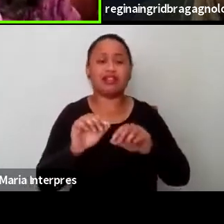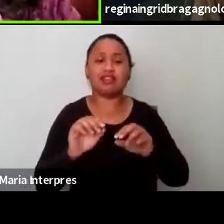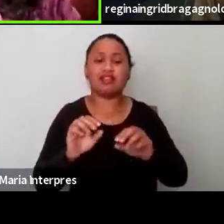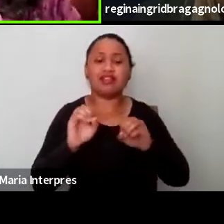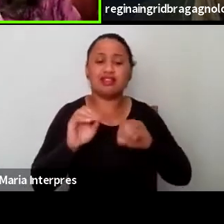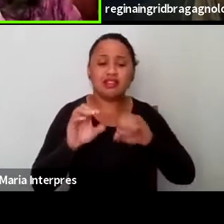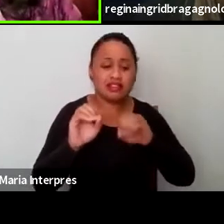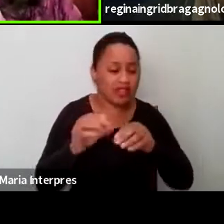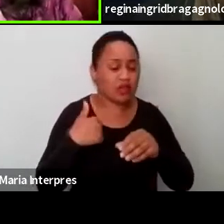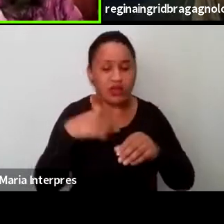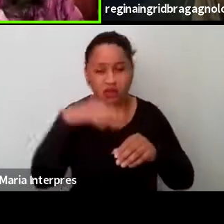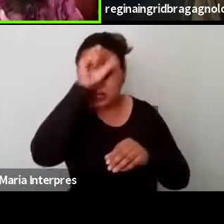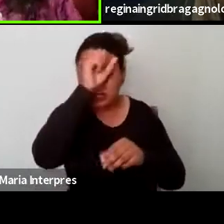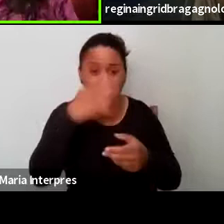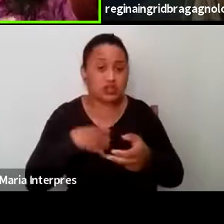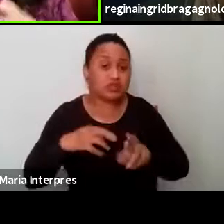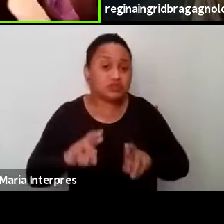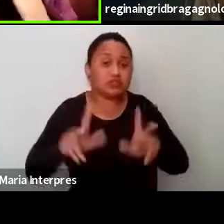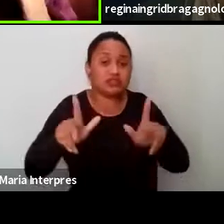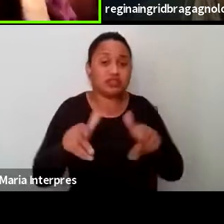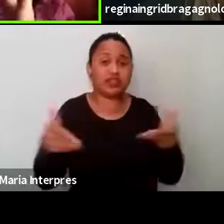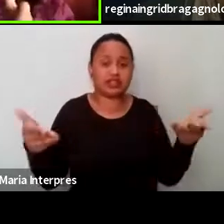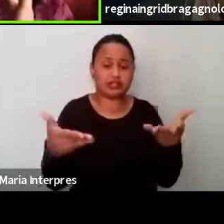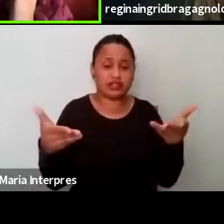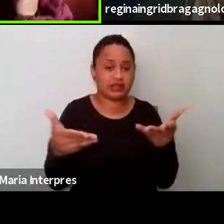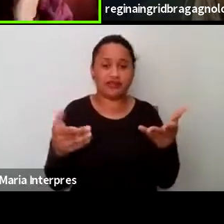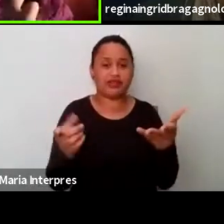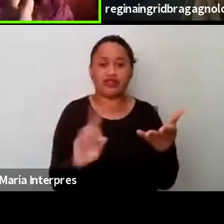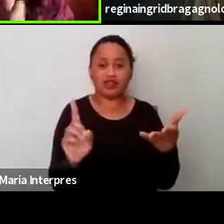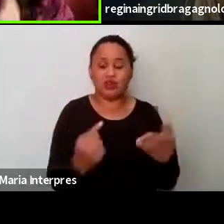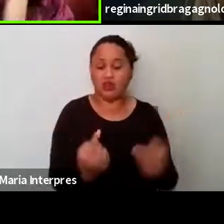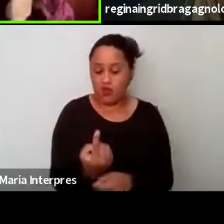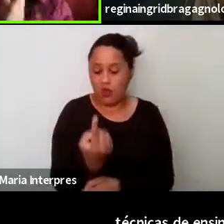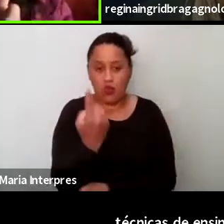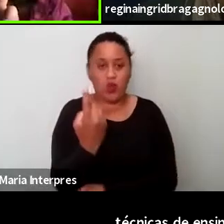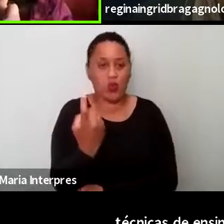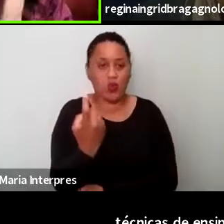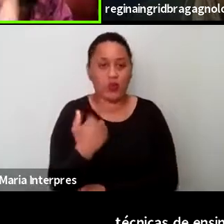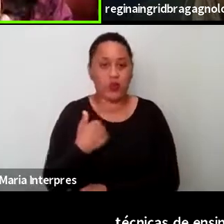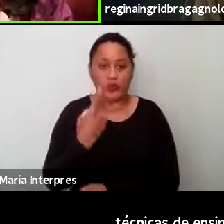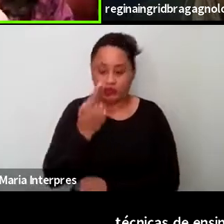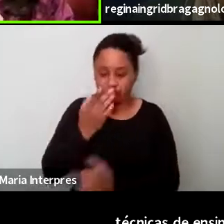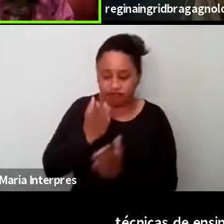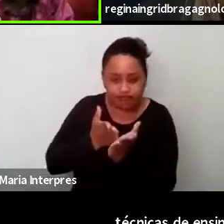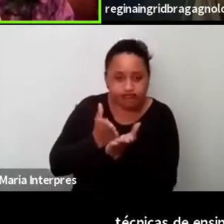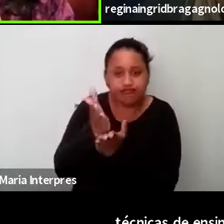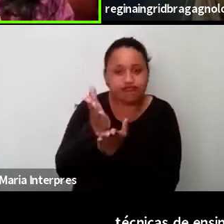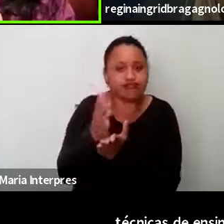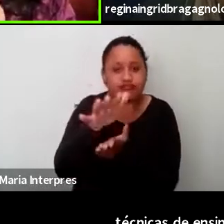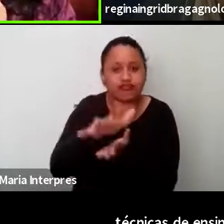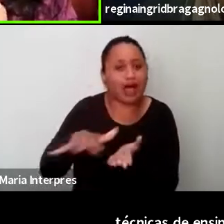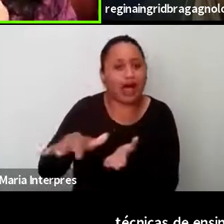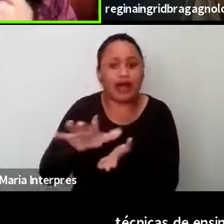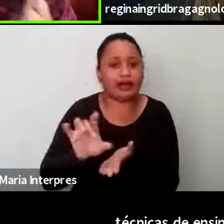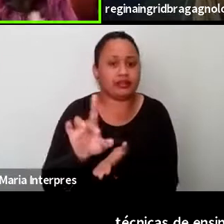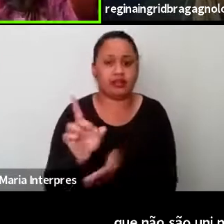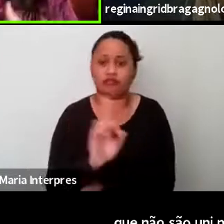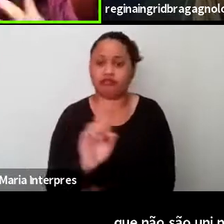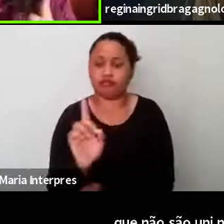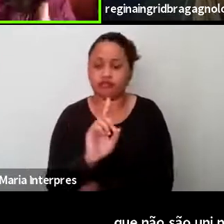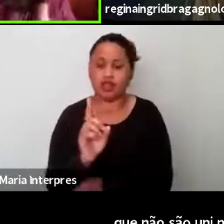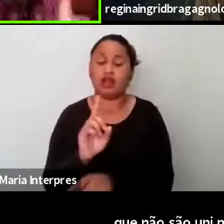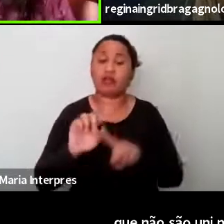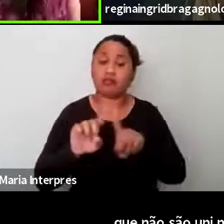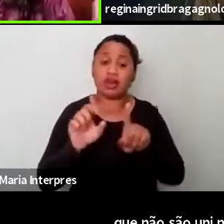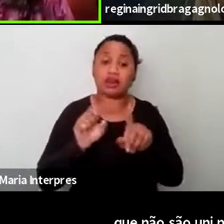ensino aprendizado que não são uni, né? Que não vêm de uma linha só, de um campo só, né? E que possam ser